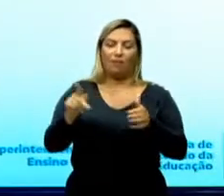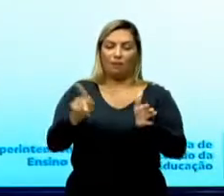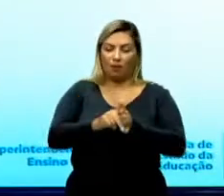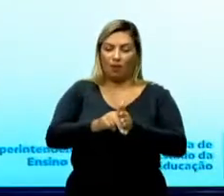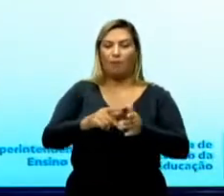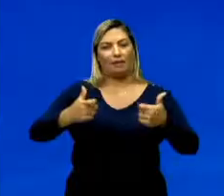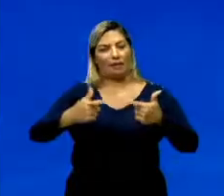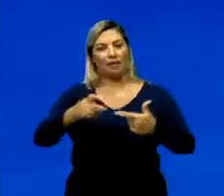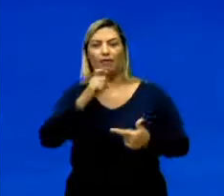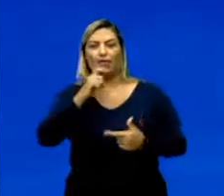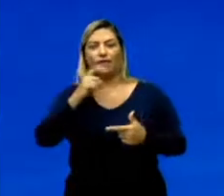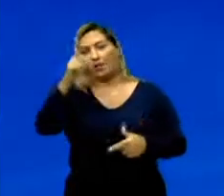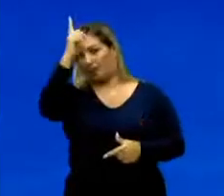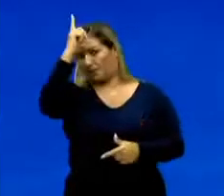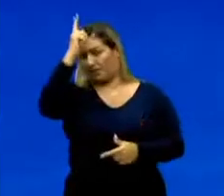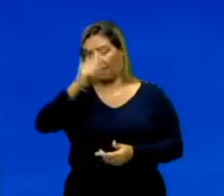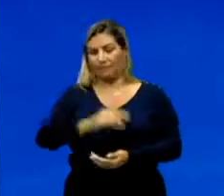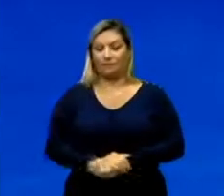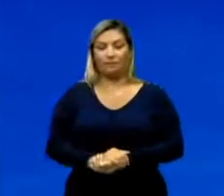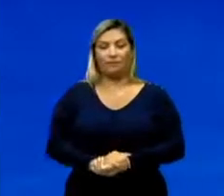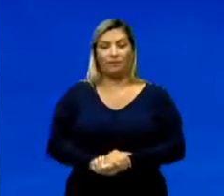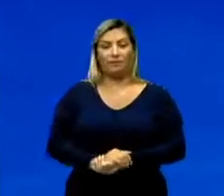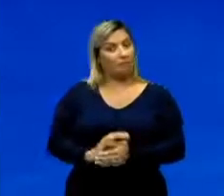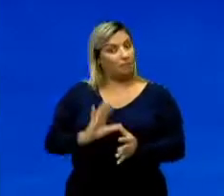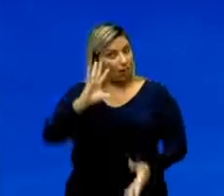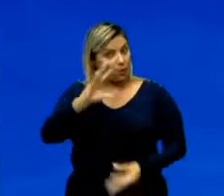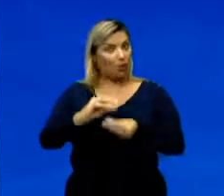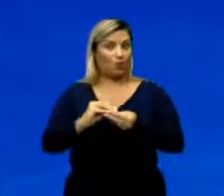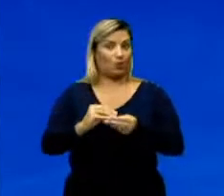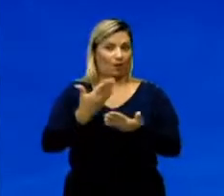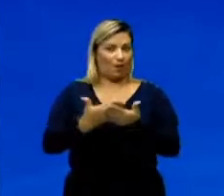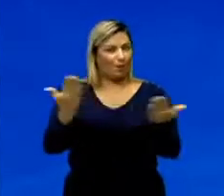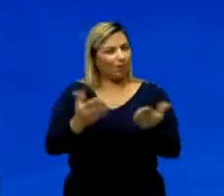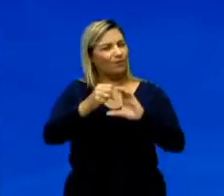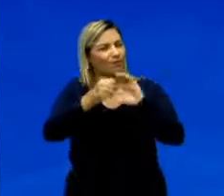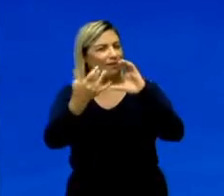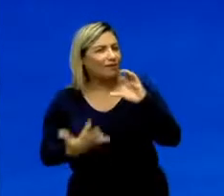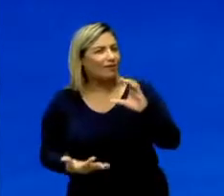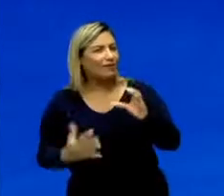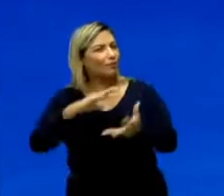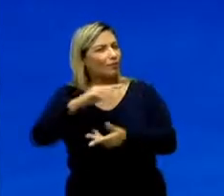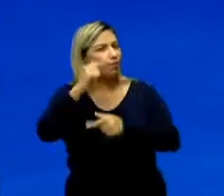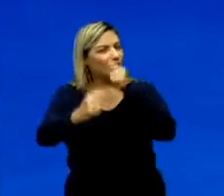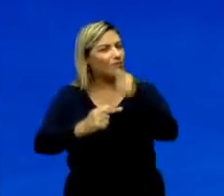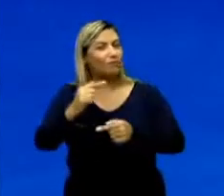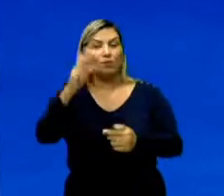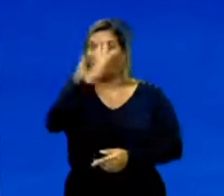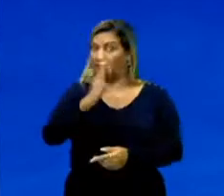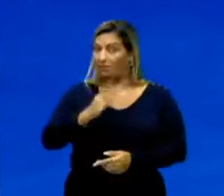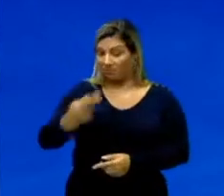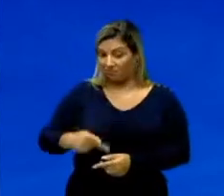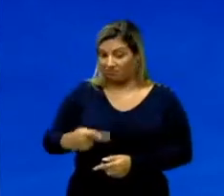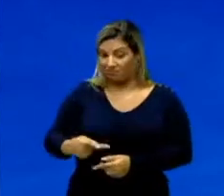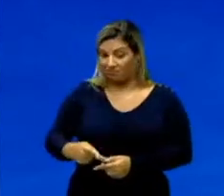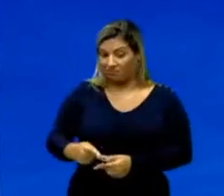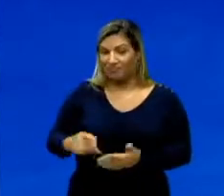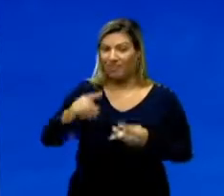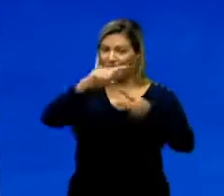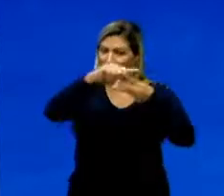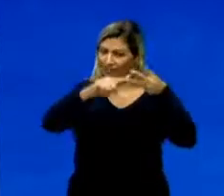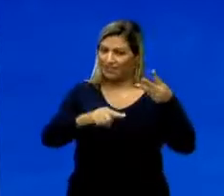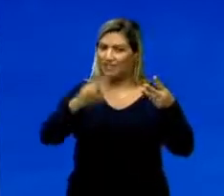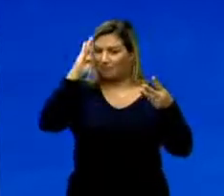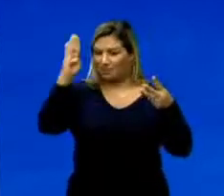em Berlim. Para fechar a aula de hoje, quais as características da globalização no Brasil? Separei três